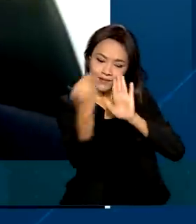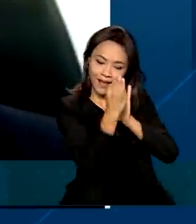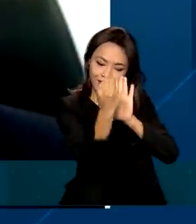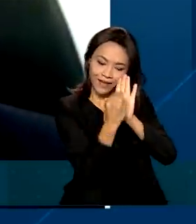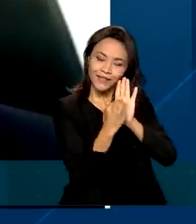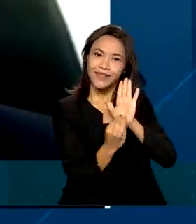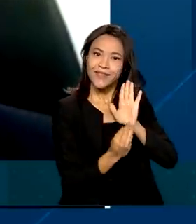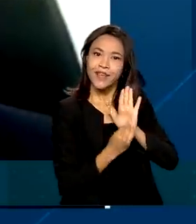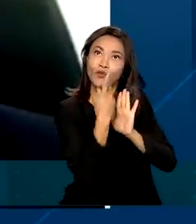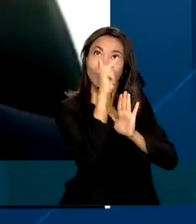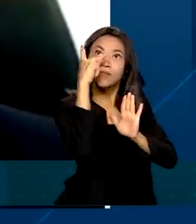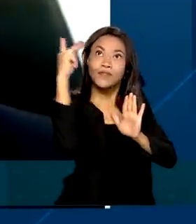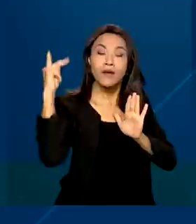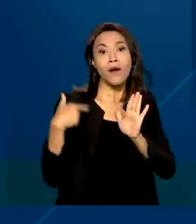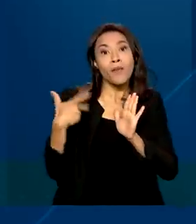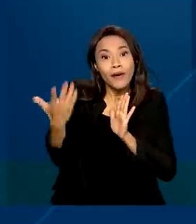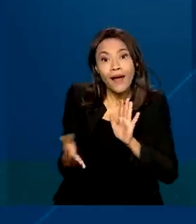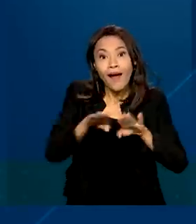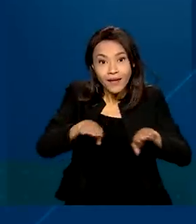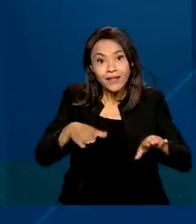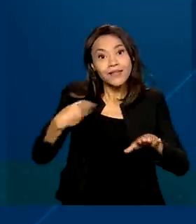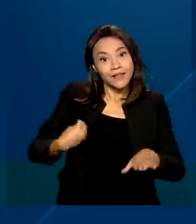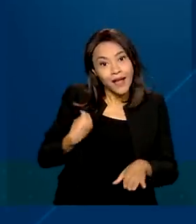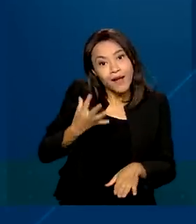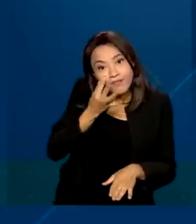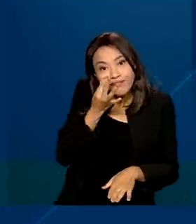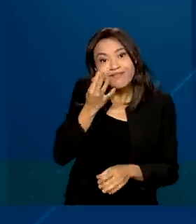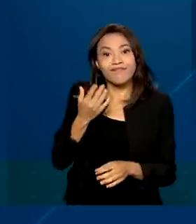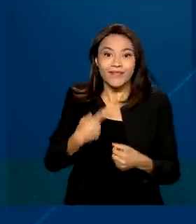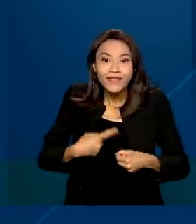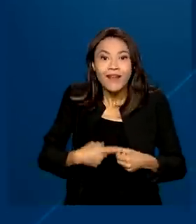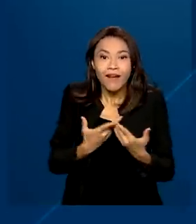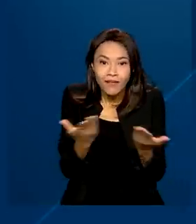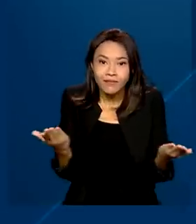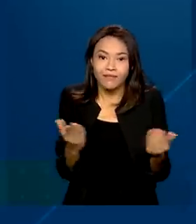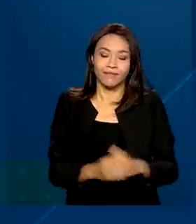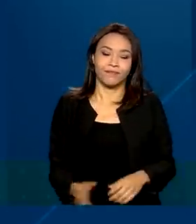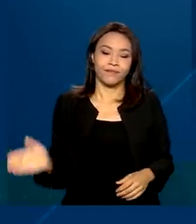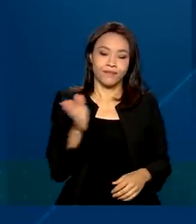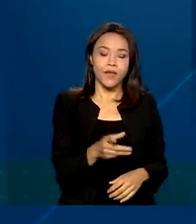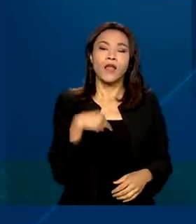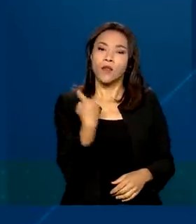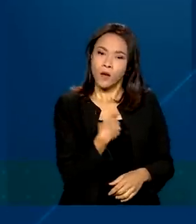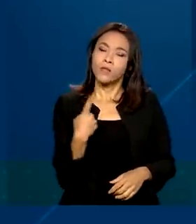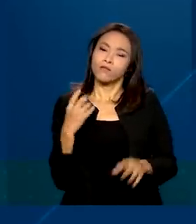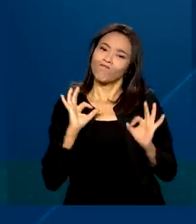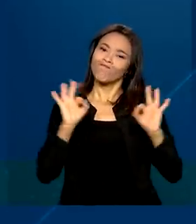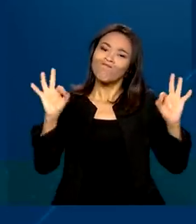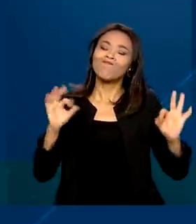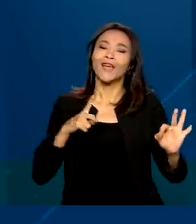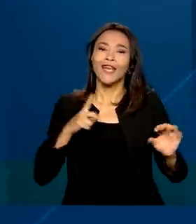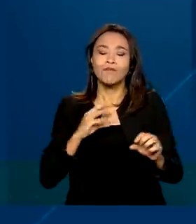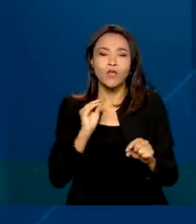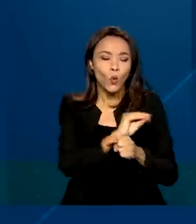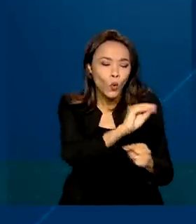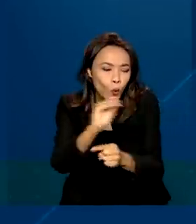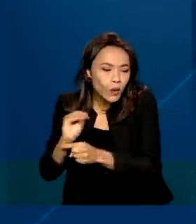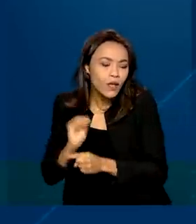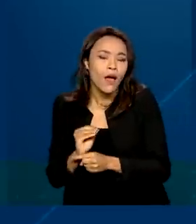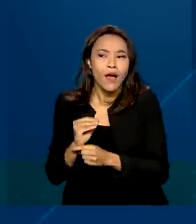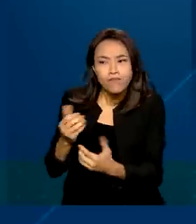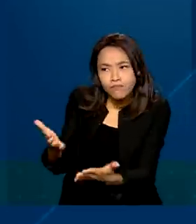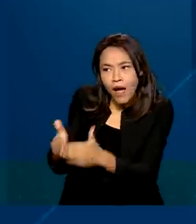porque a criança está no município. De fato, nós queremos essa prevenção da prevenção, contar mais com as famílias